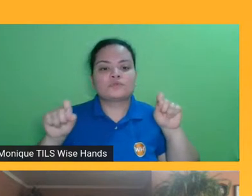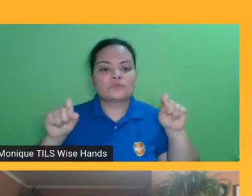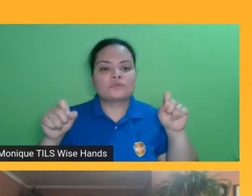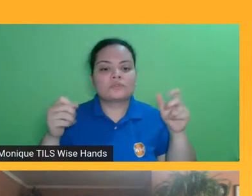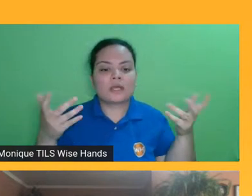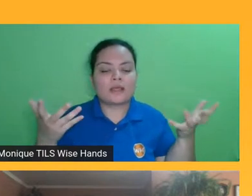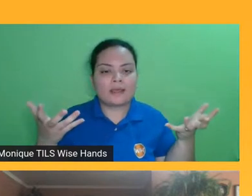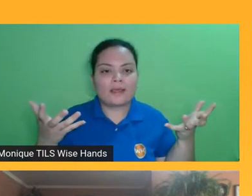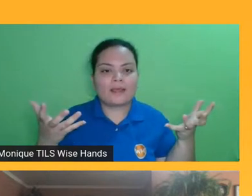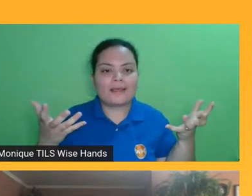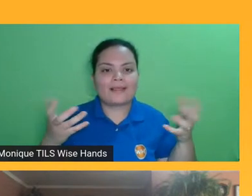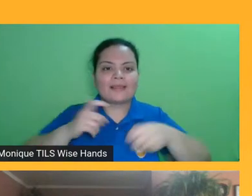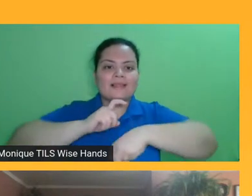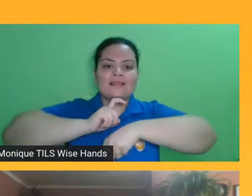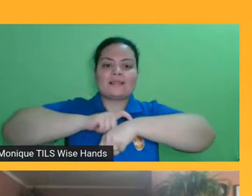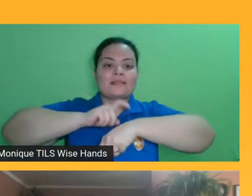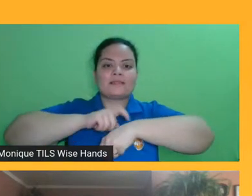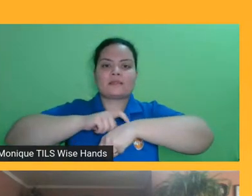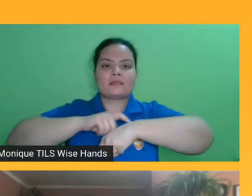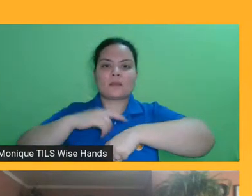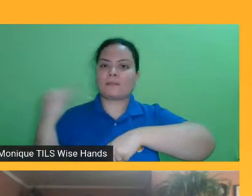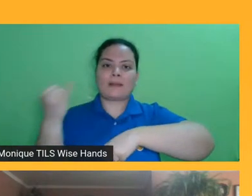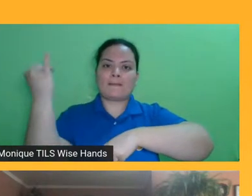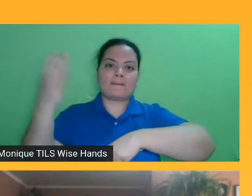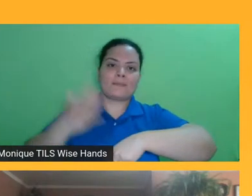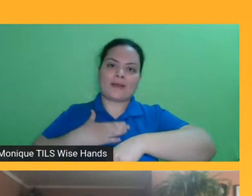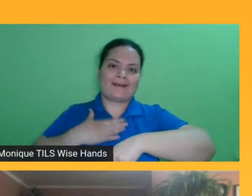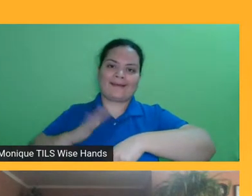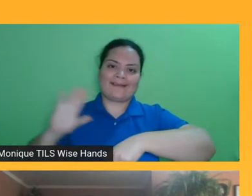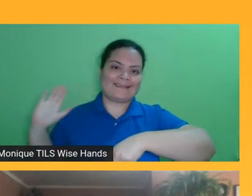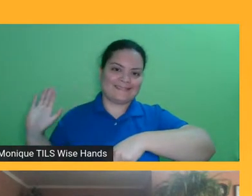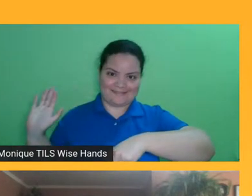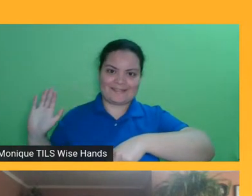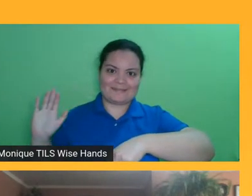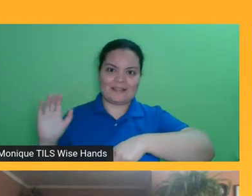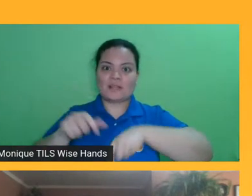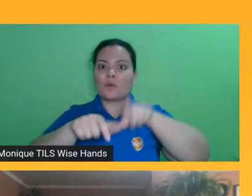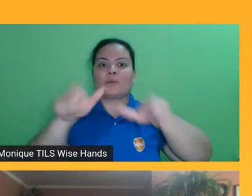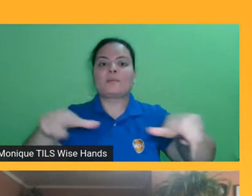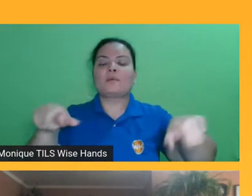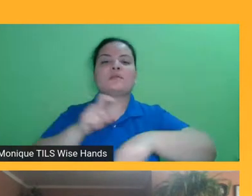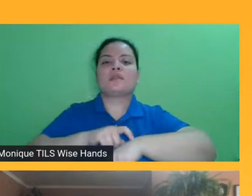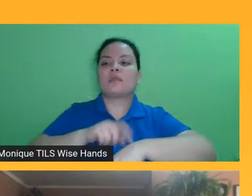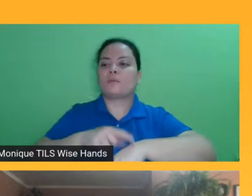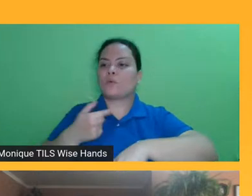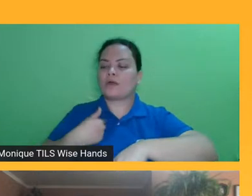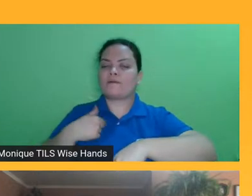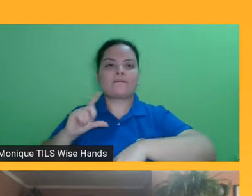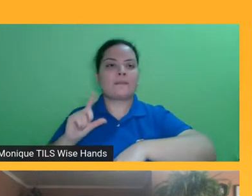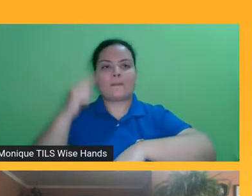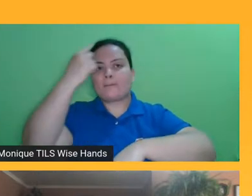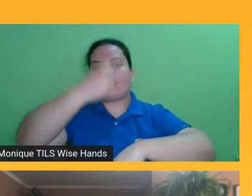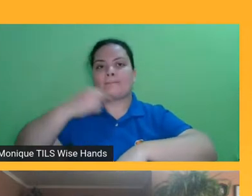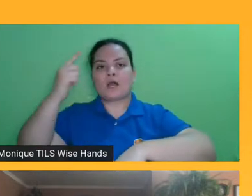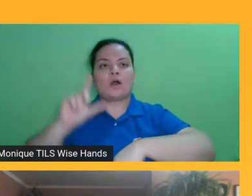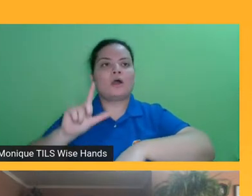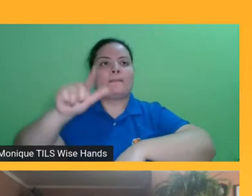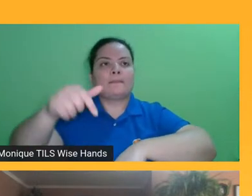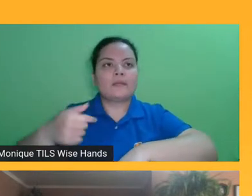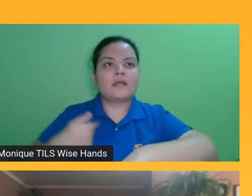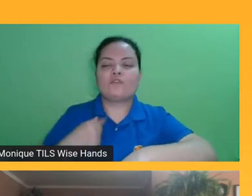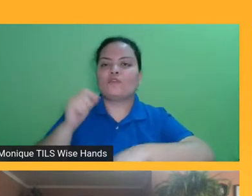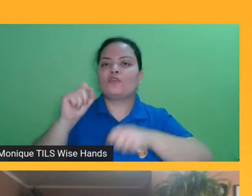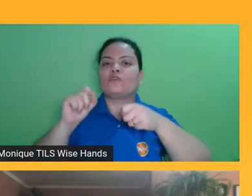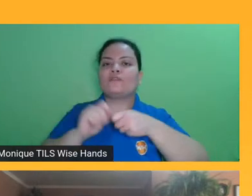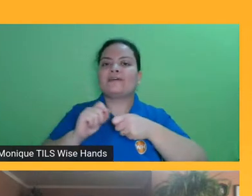tempo virou a coisa mais preciosa. Então, o que eu vou fazer na próxima hora? Eu vou ler um